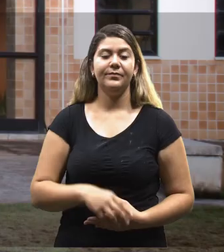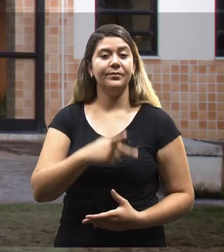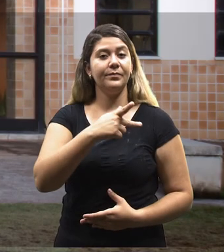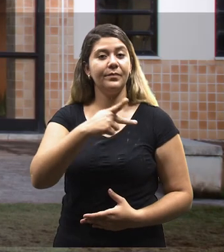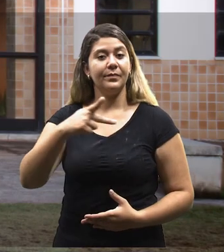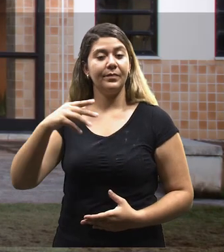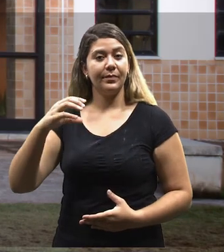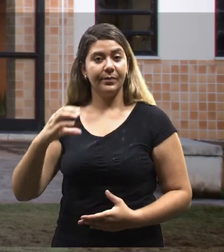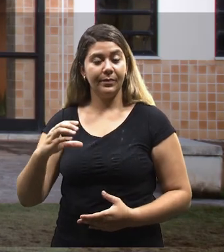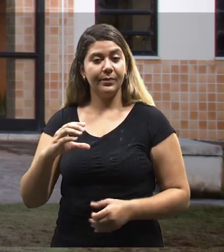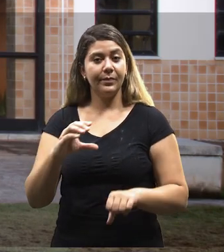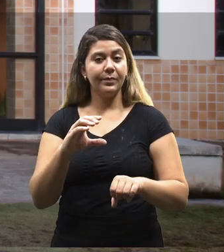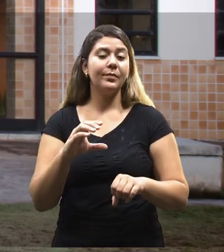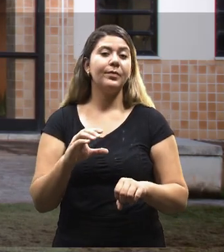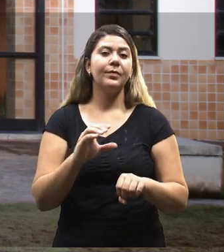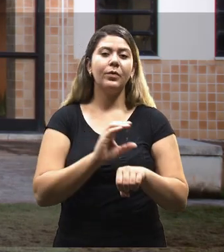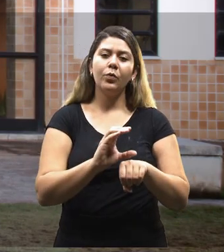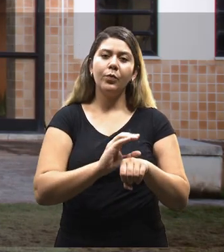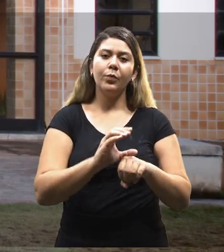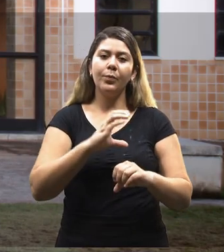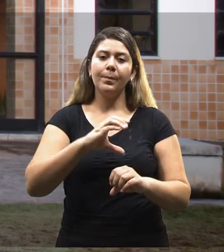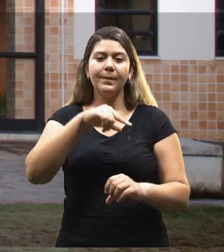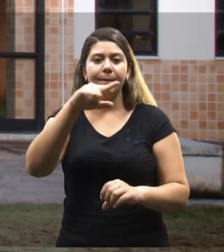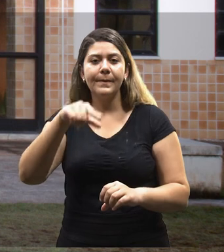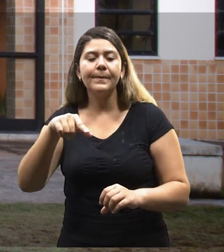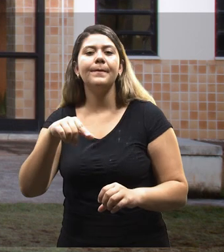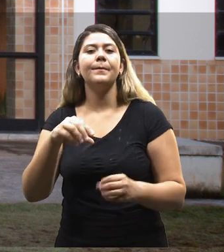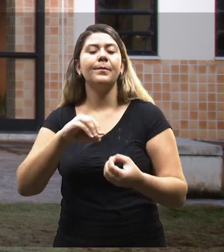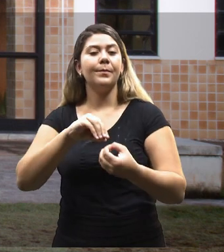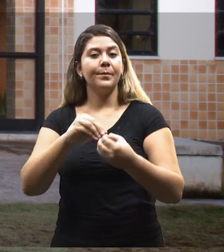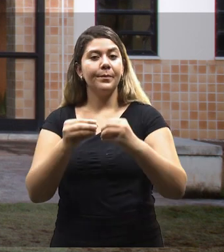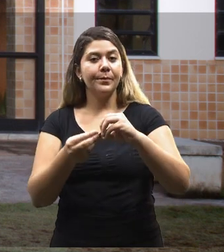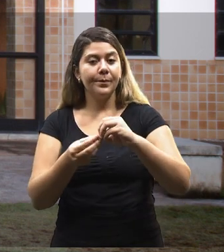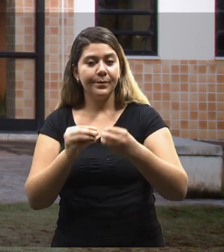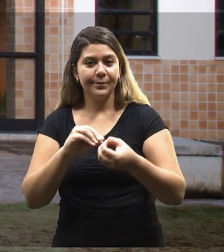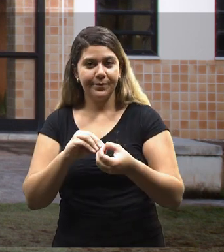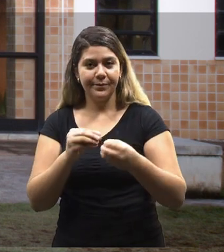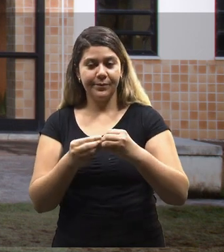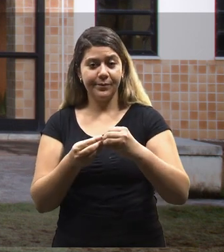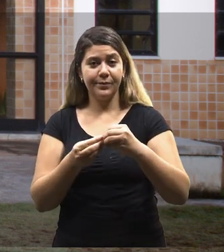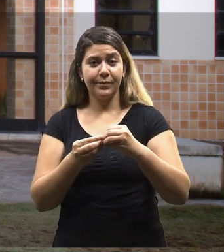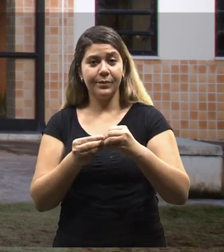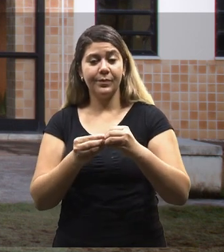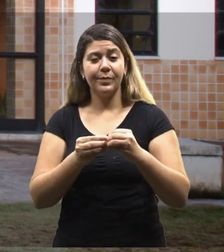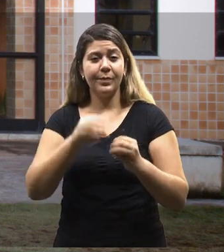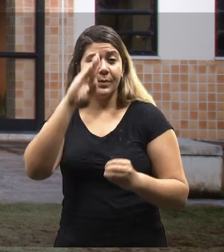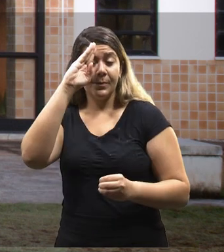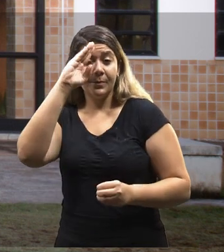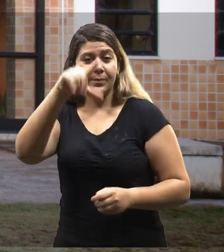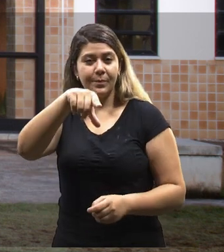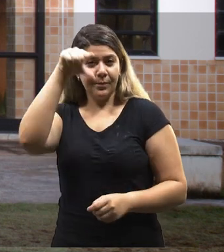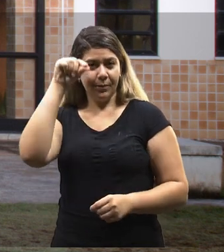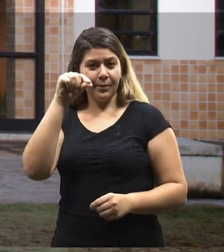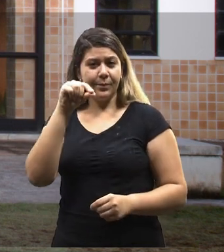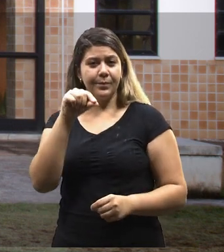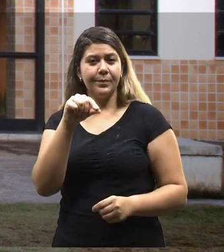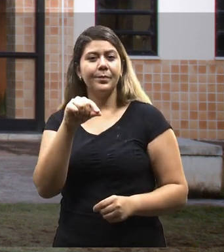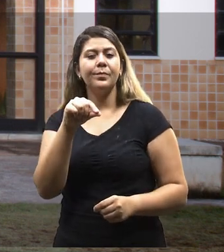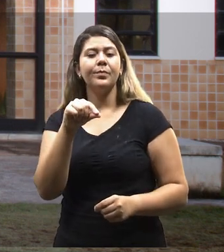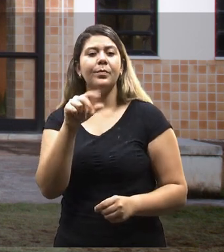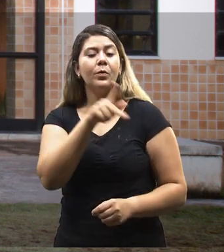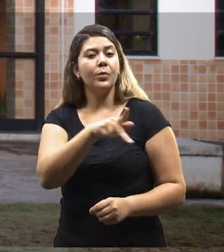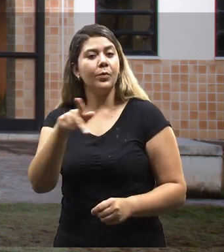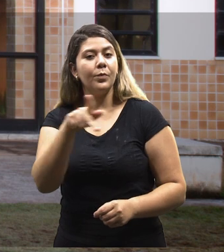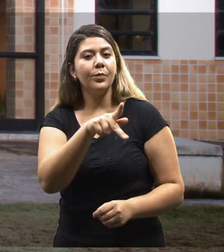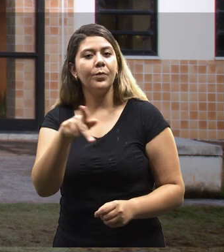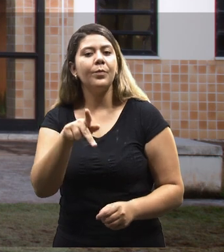O projeto pedagógico do curso de licenciatura em ciências biológicas, ele privilegia a formação de um